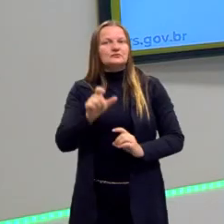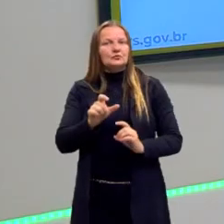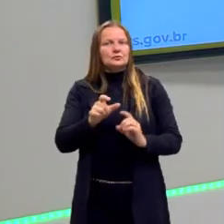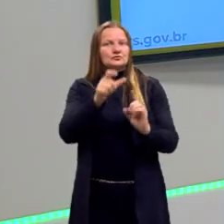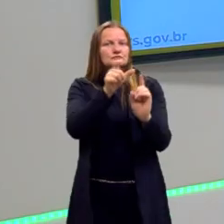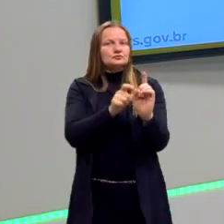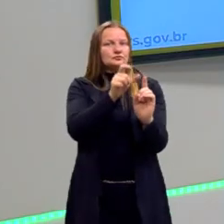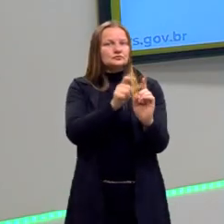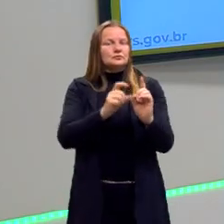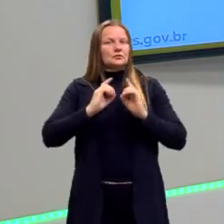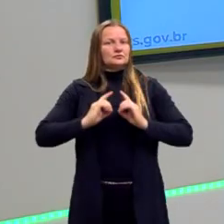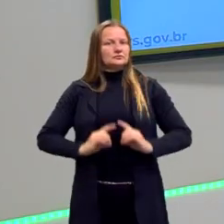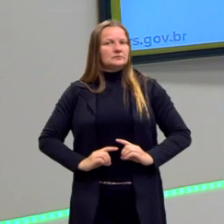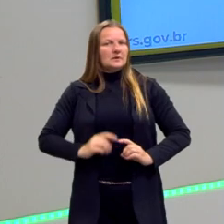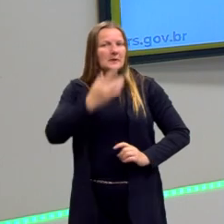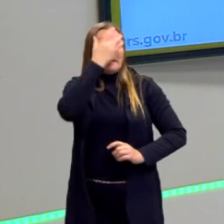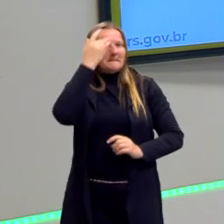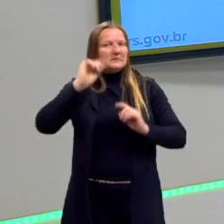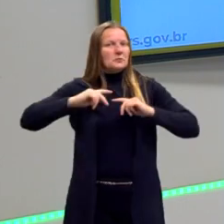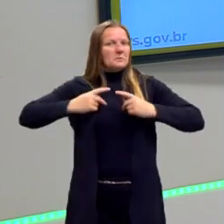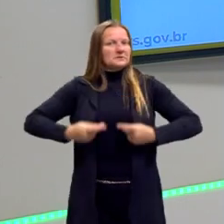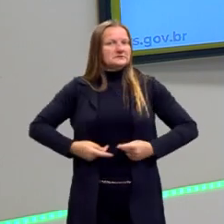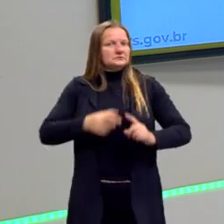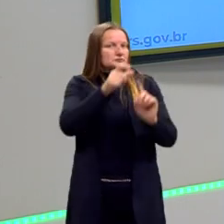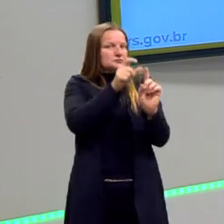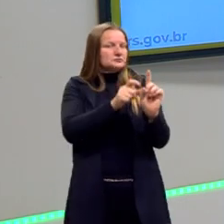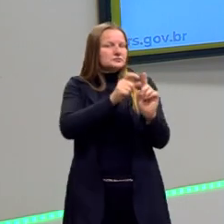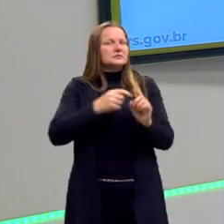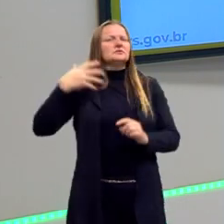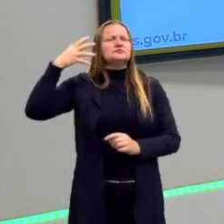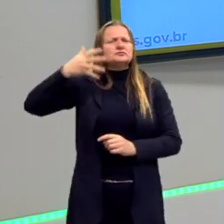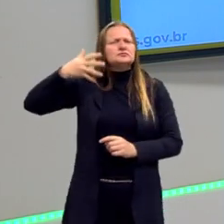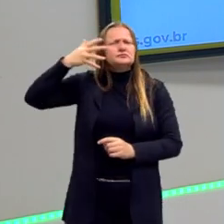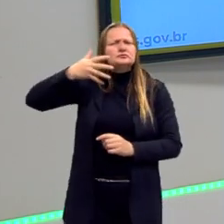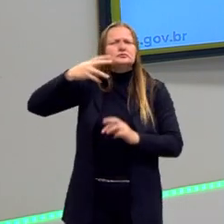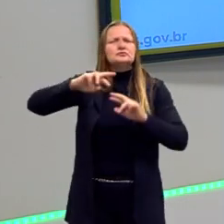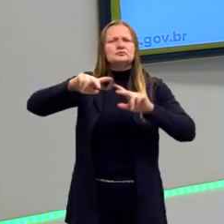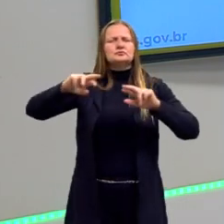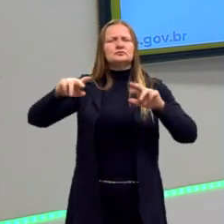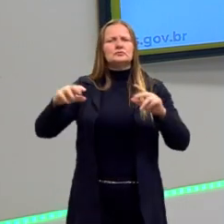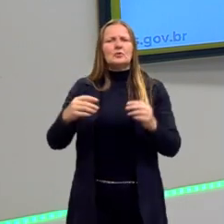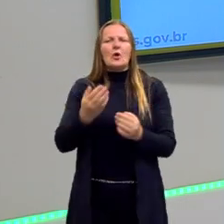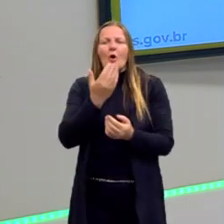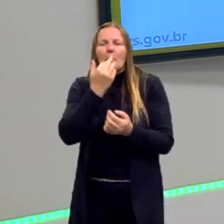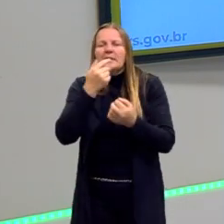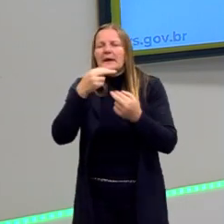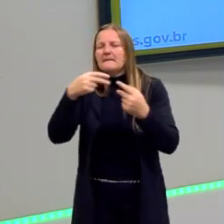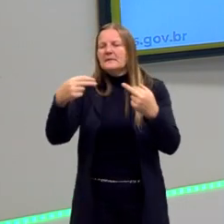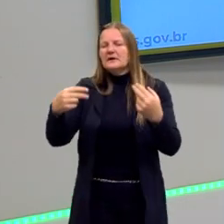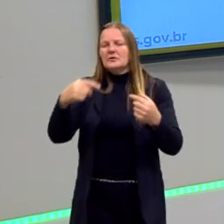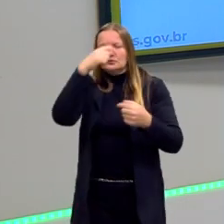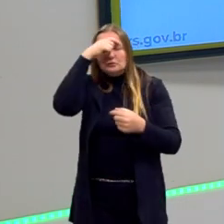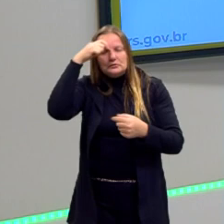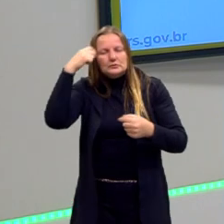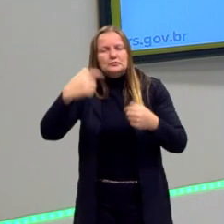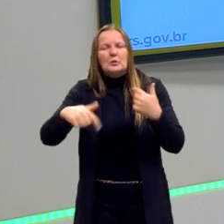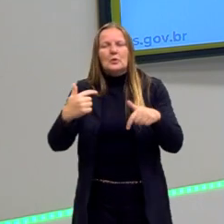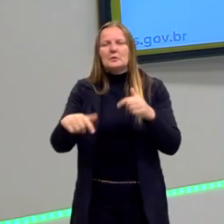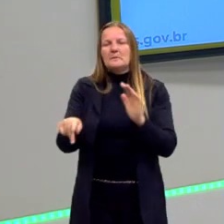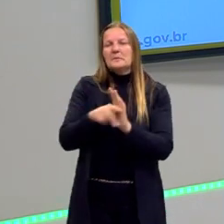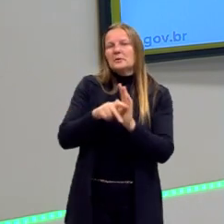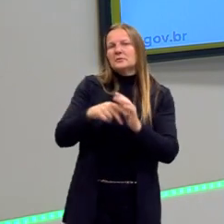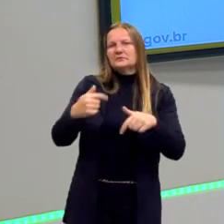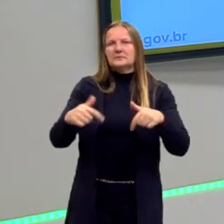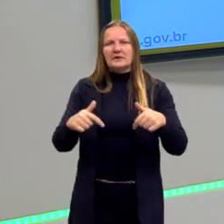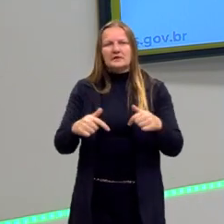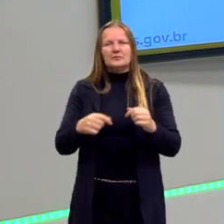possa dignificar o ser humano. E aí vão ter muitos discursos, comerás o pão com o suor do teu trabalho, e assim por diante,